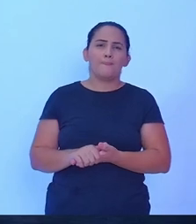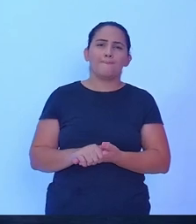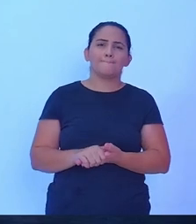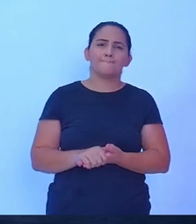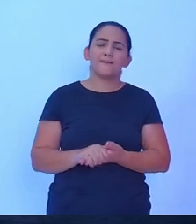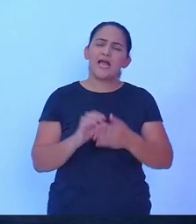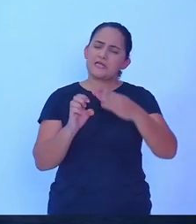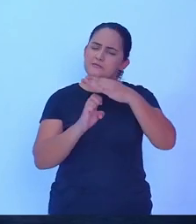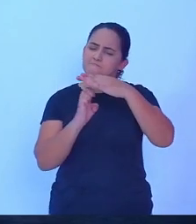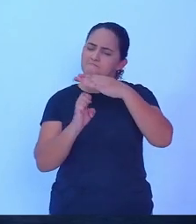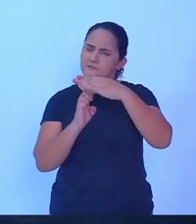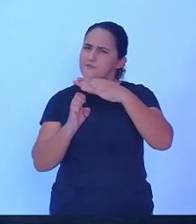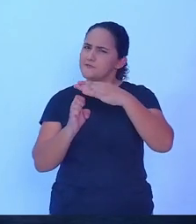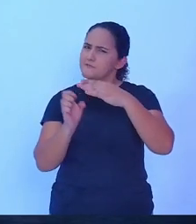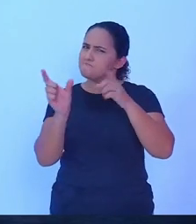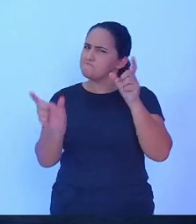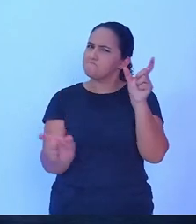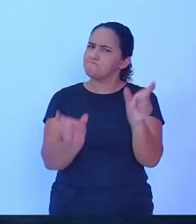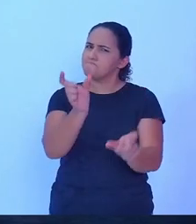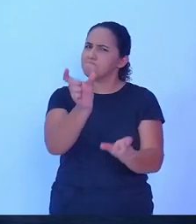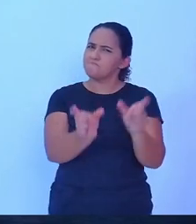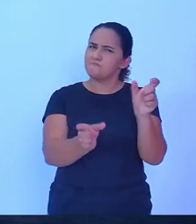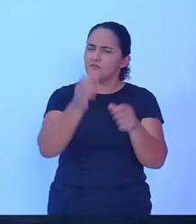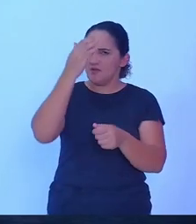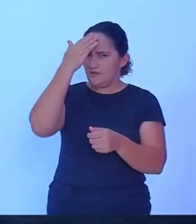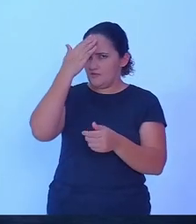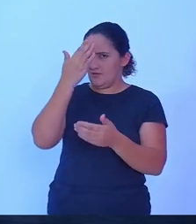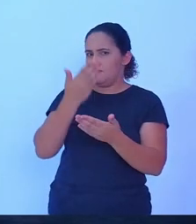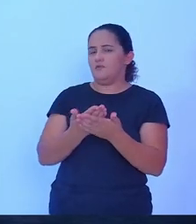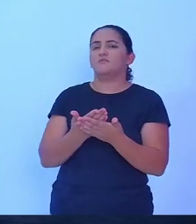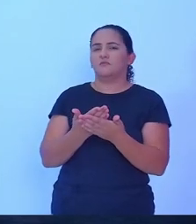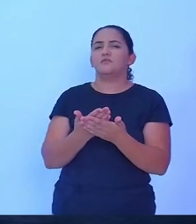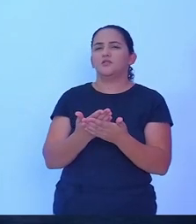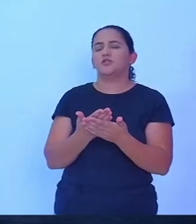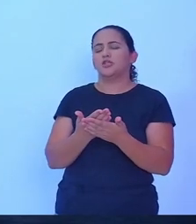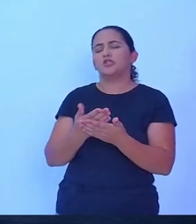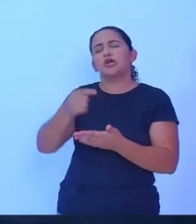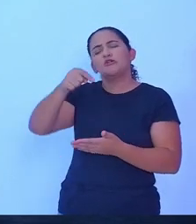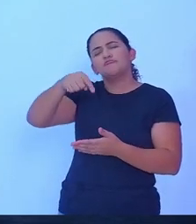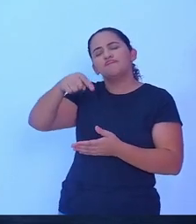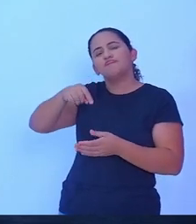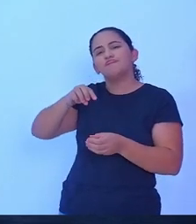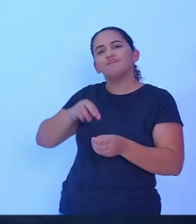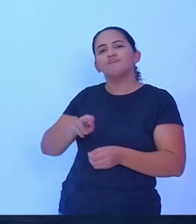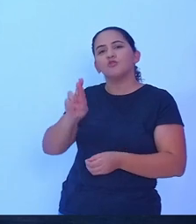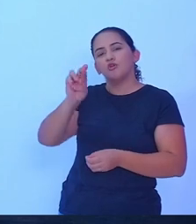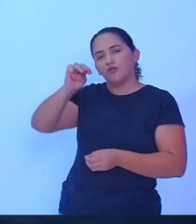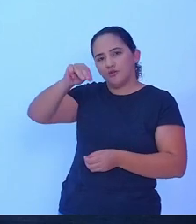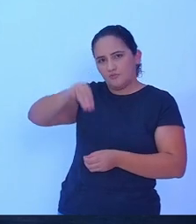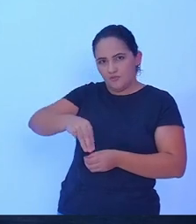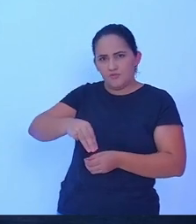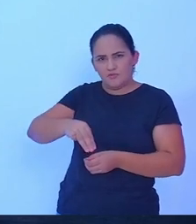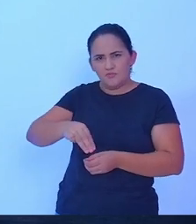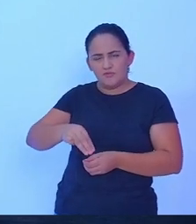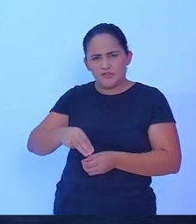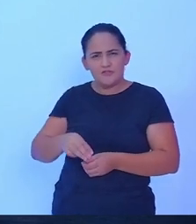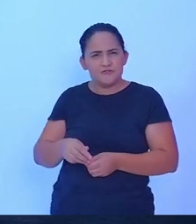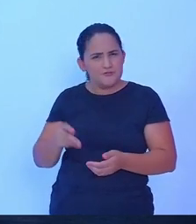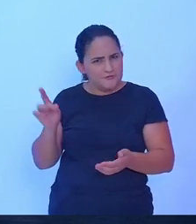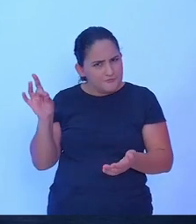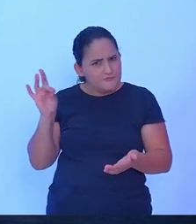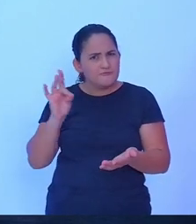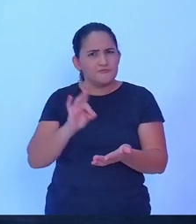empresários, as pessoas que acreditam em acreditar o nosso município, é quem de fato vem levando o